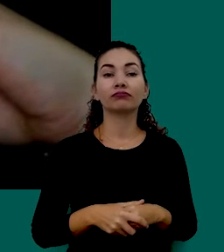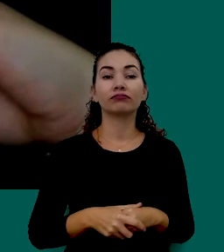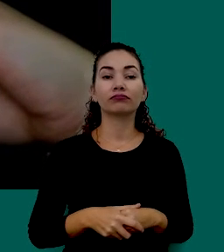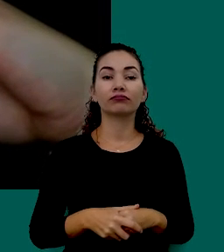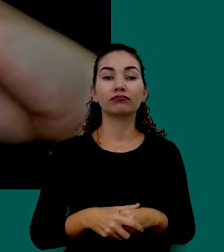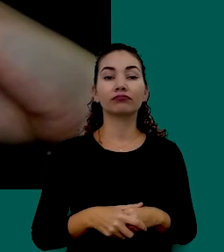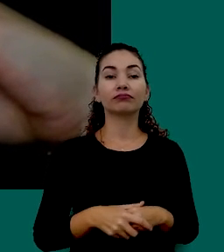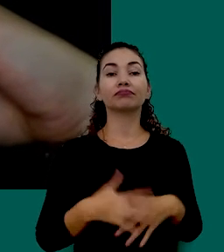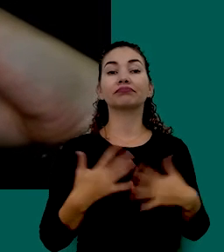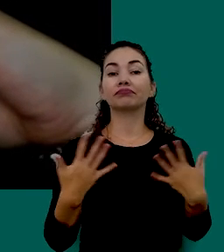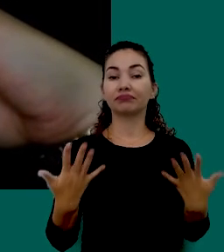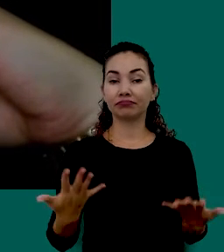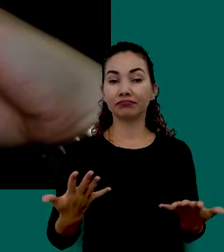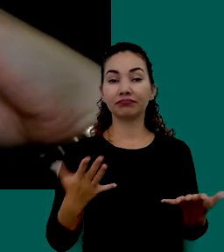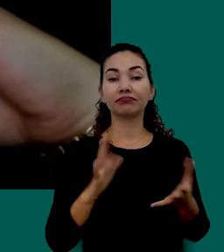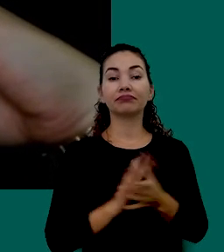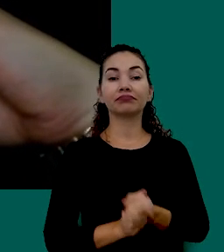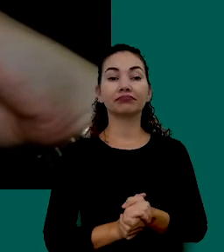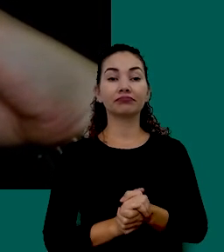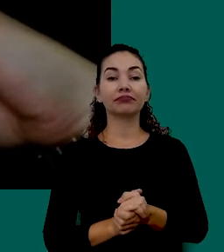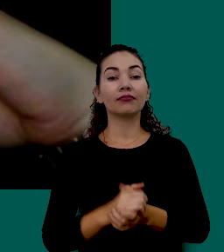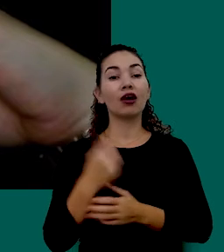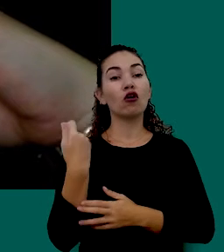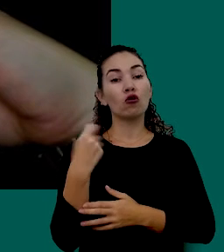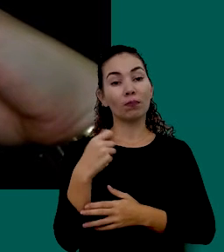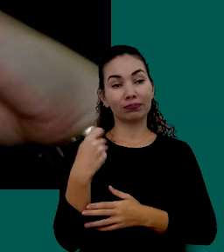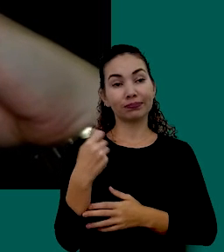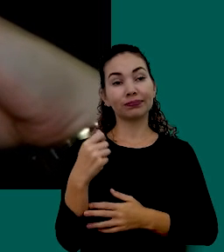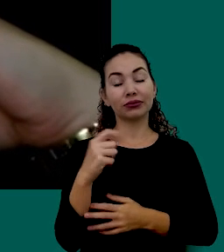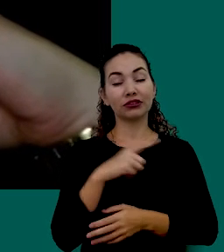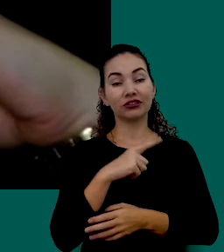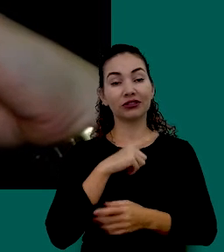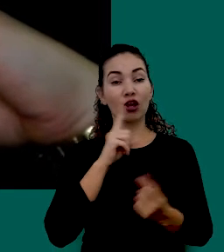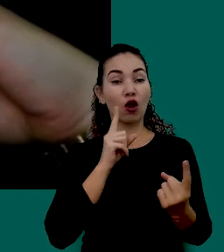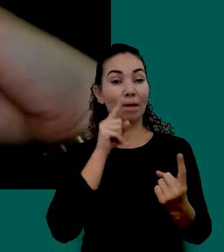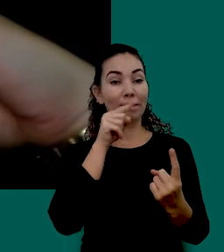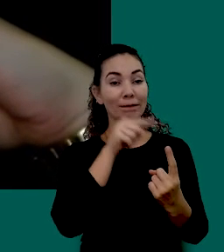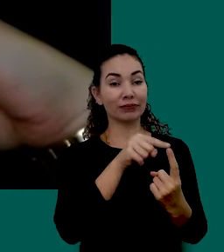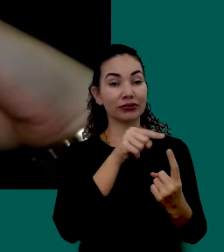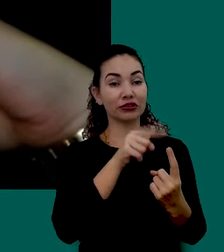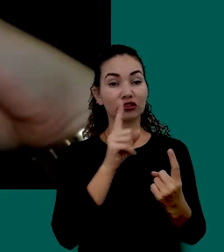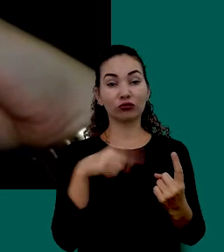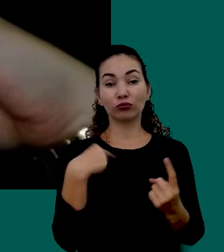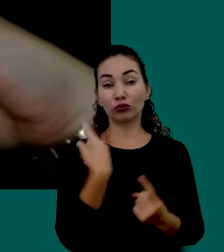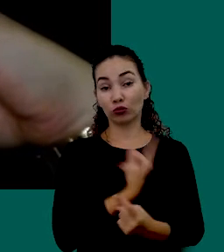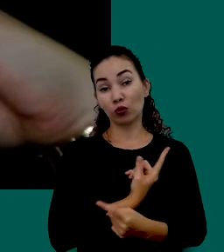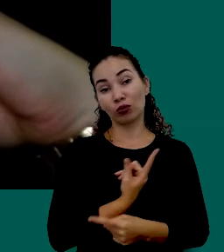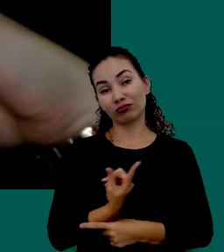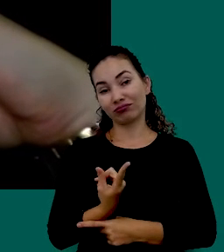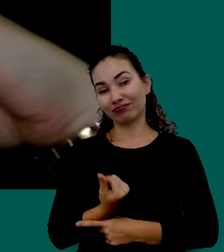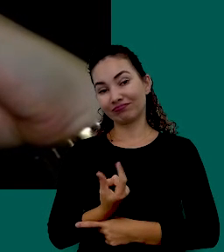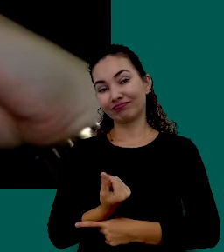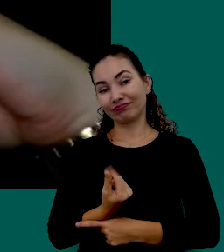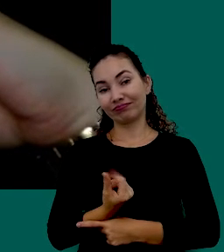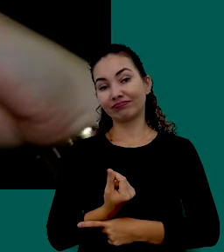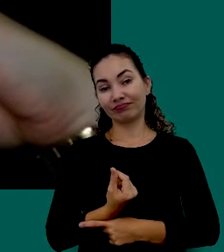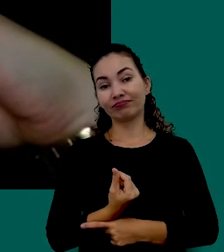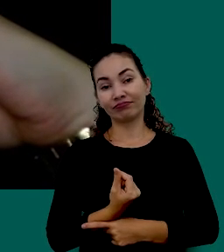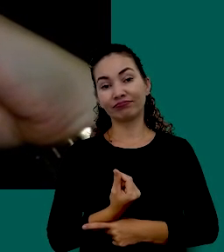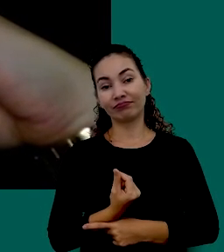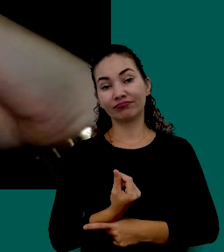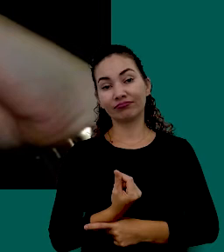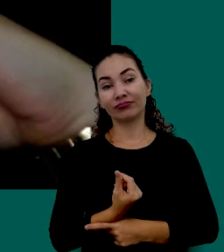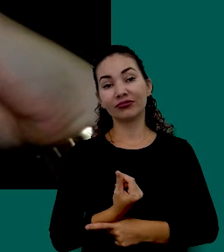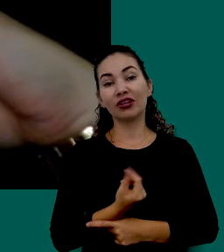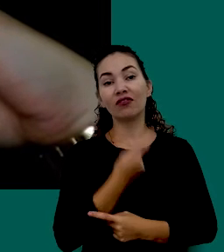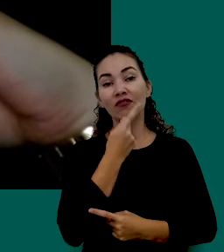Então Precisamos Ter Objetivos Para Nosso Dinheiro Dando Um